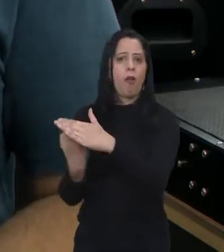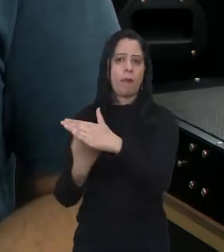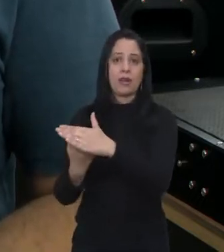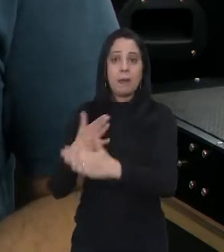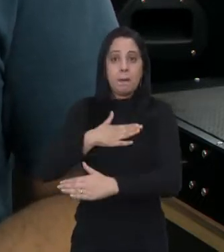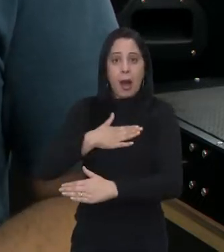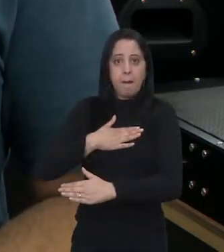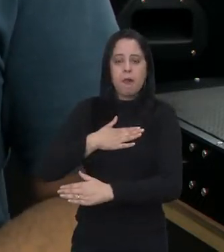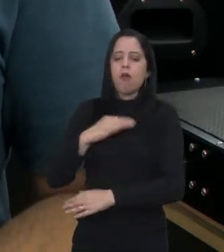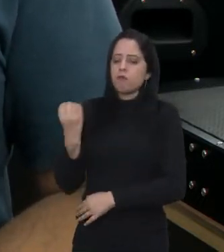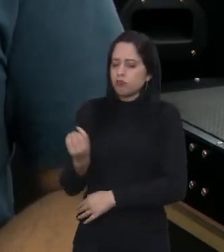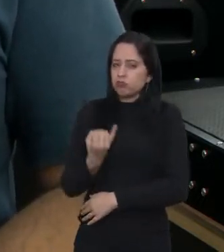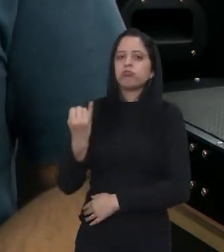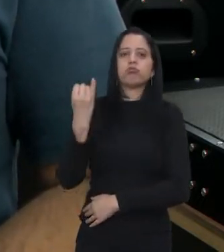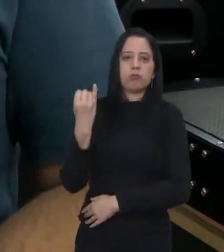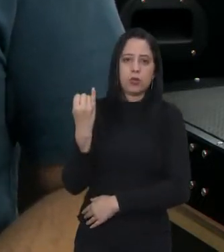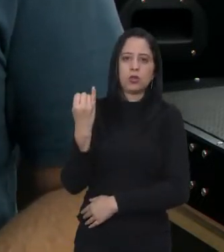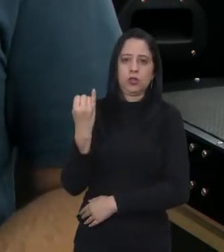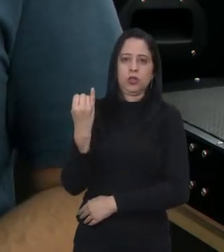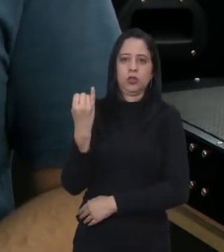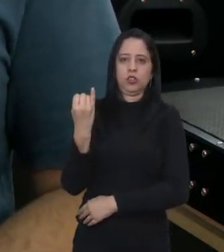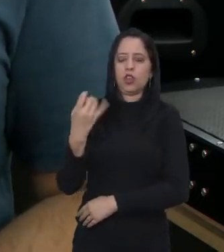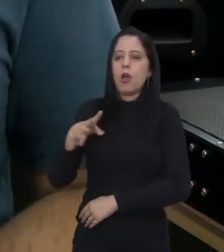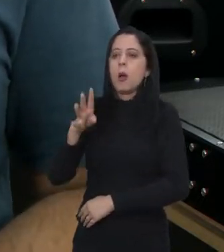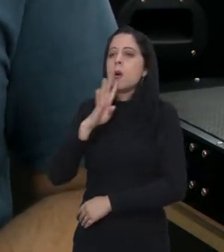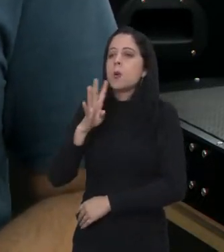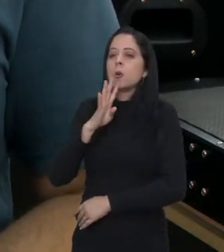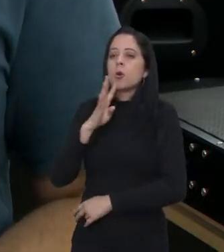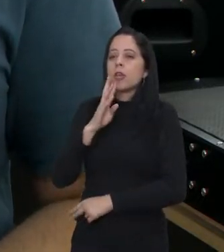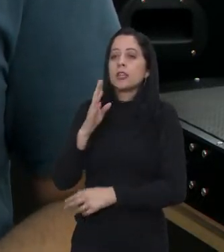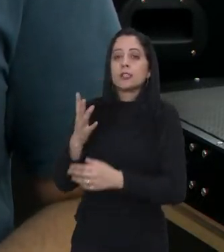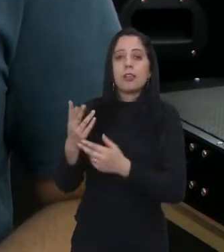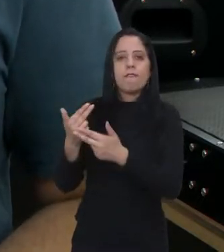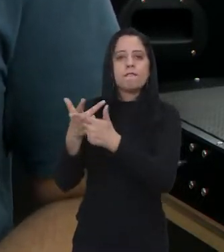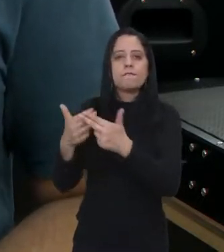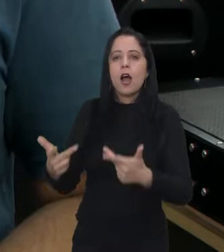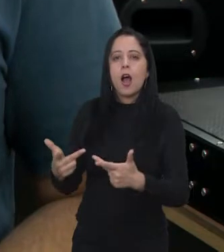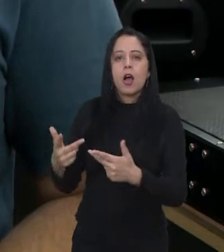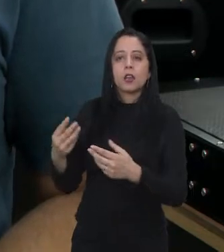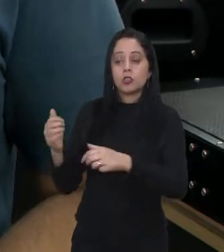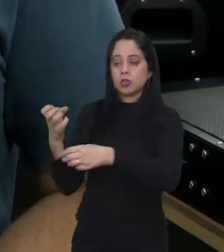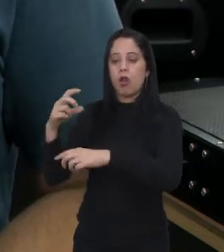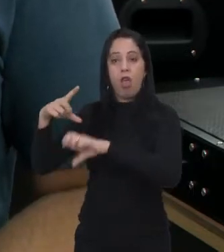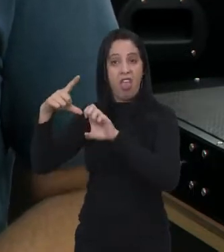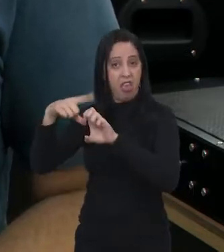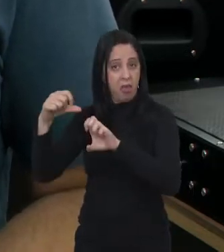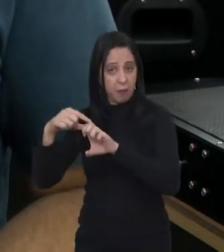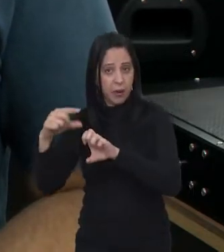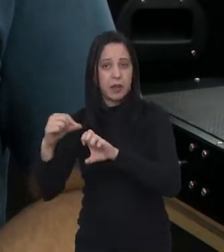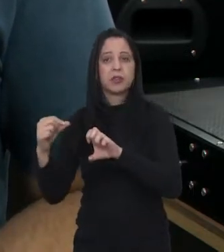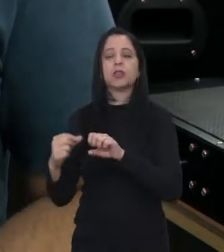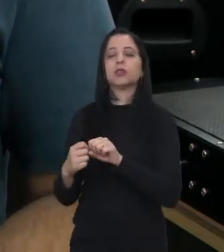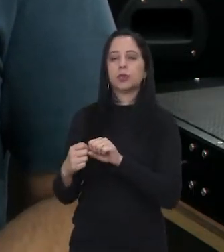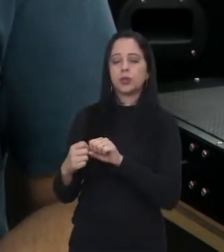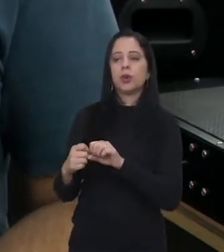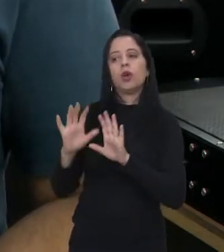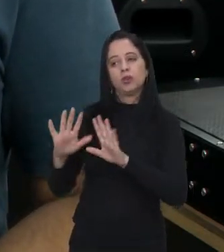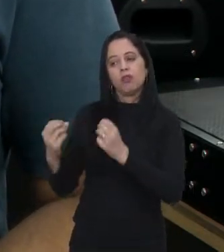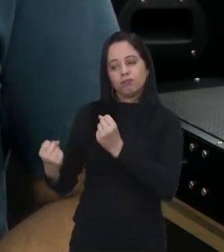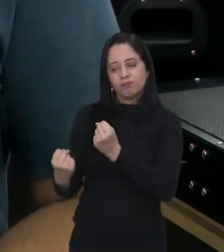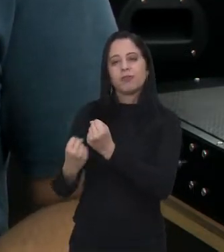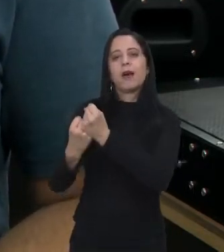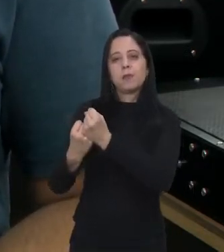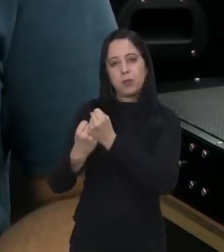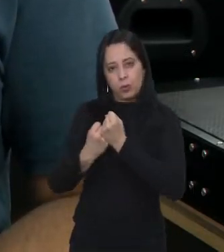muito importante. E trilhar, conhecer todos os caminhos de um empreendedor mesmo. Isso daí foi um suporte muito